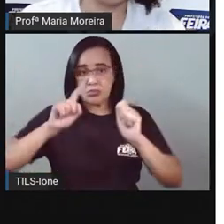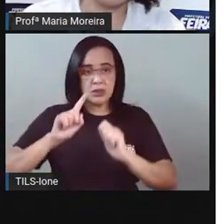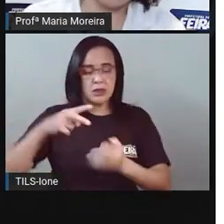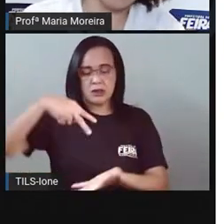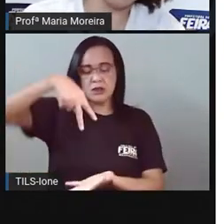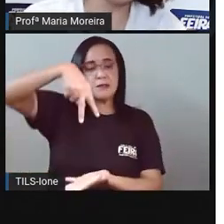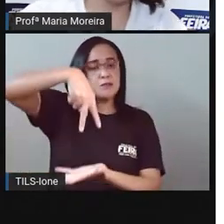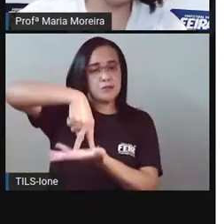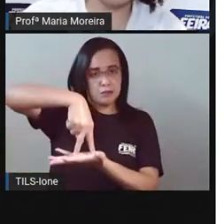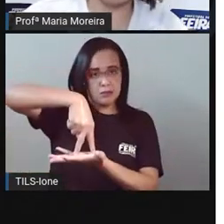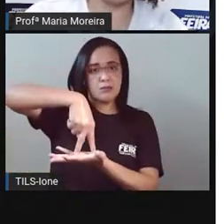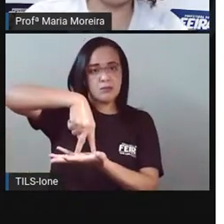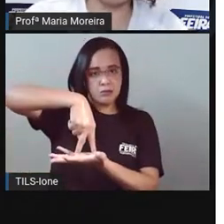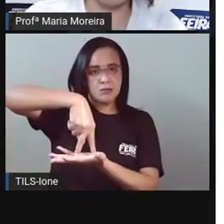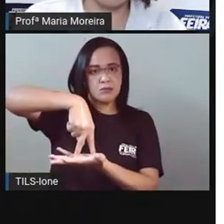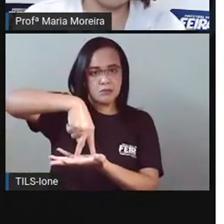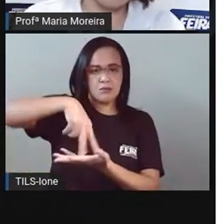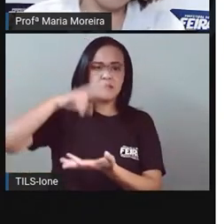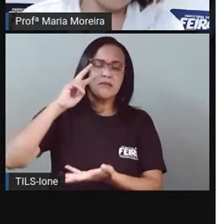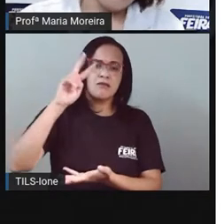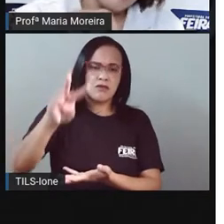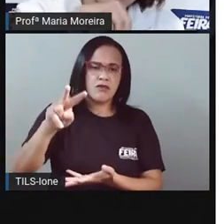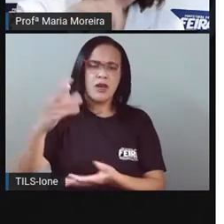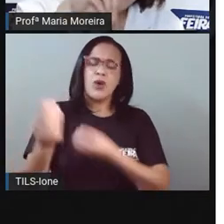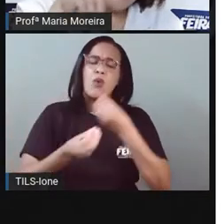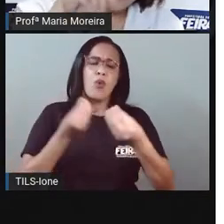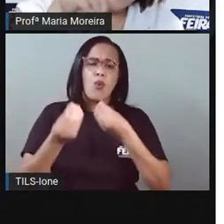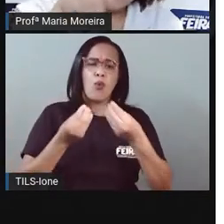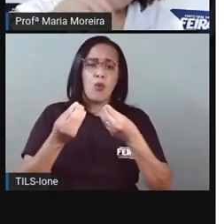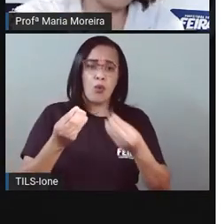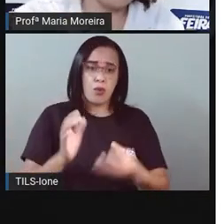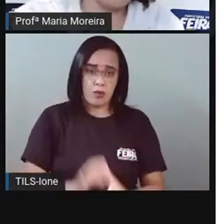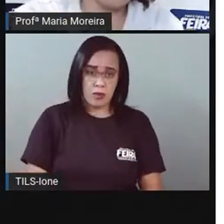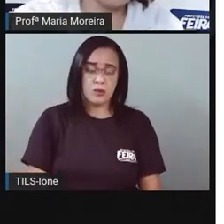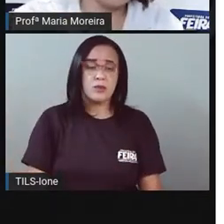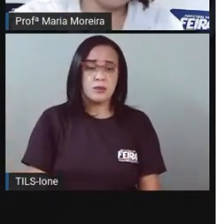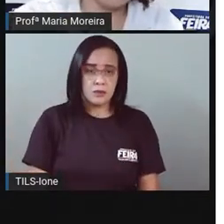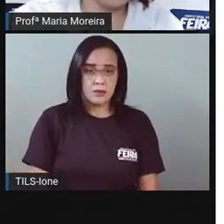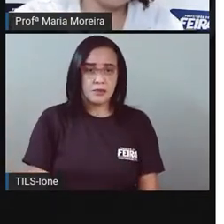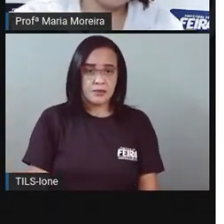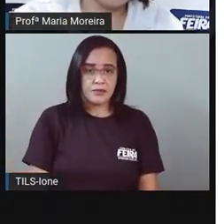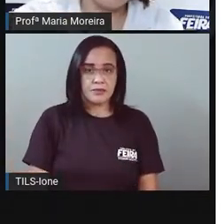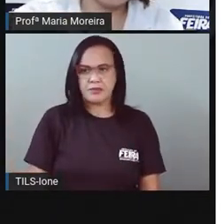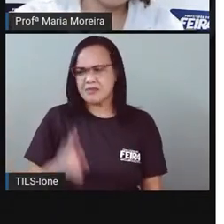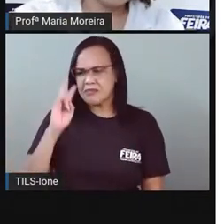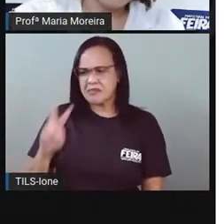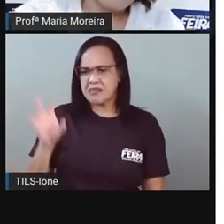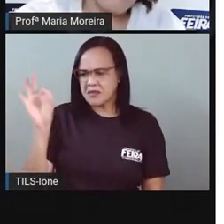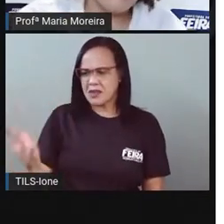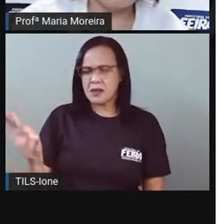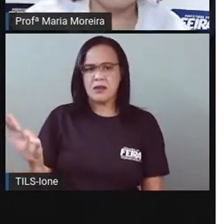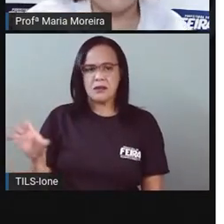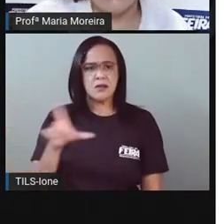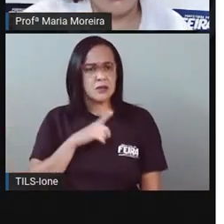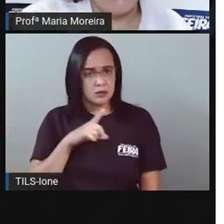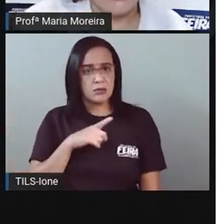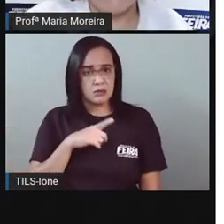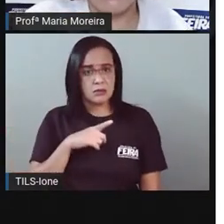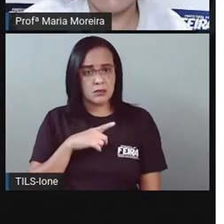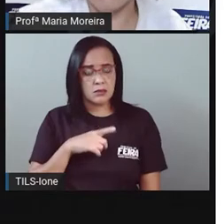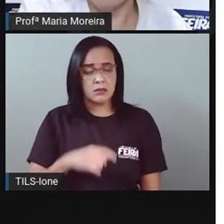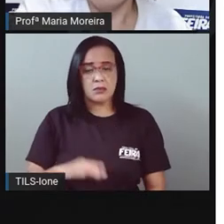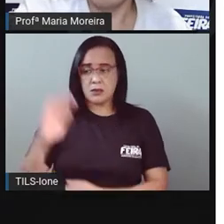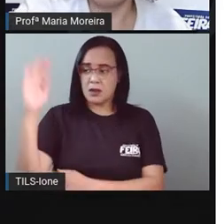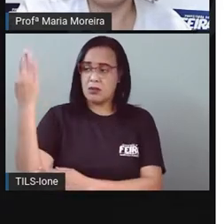para ver a minha sombra, porque, às vezes, você não conseguia encontrar a exatidão da posição ali que você estava. E uma graveta, uma